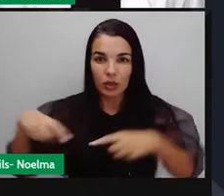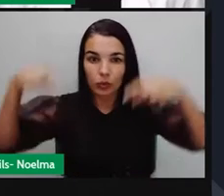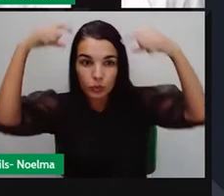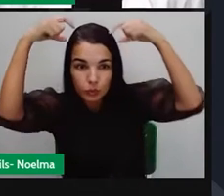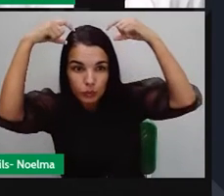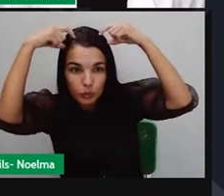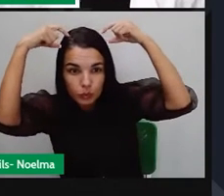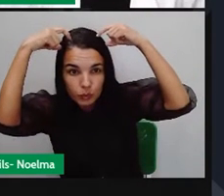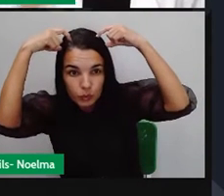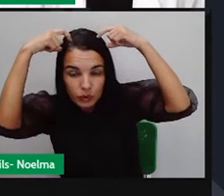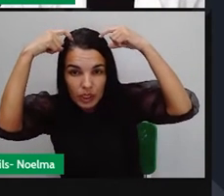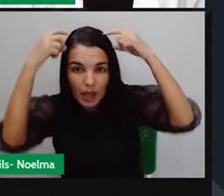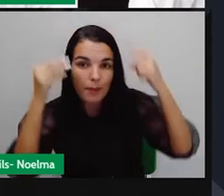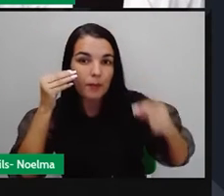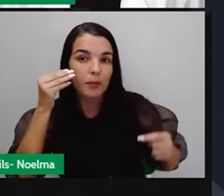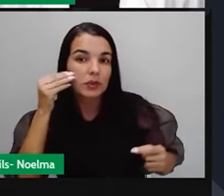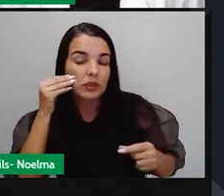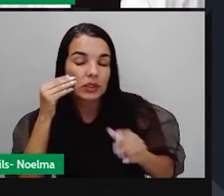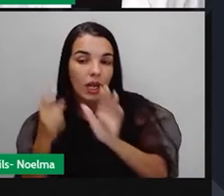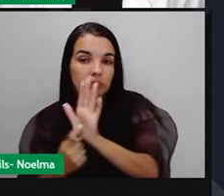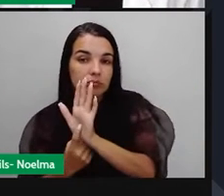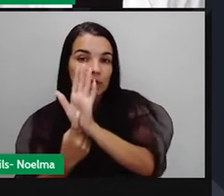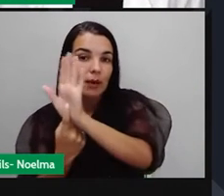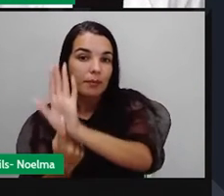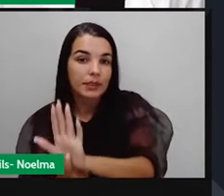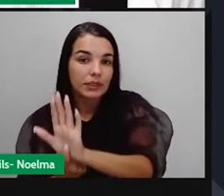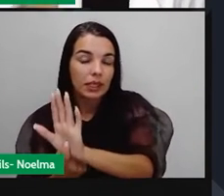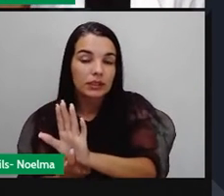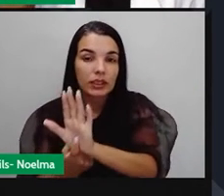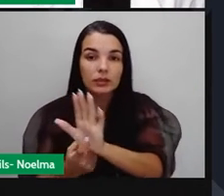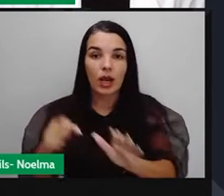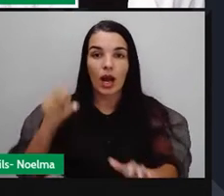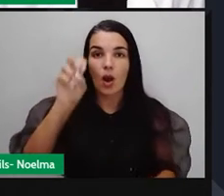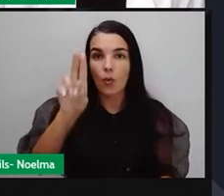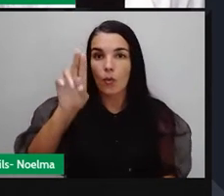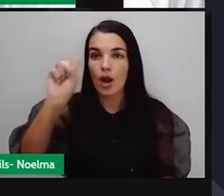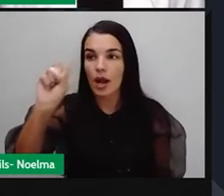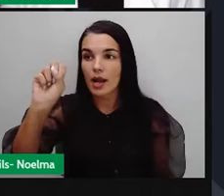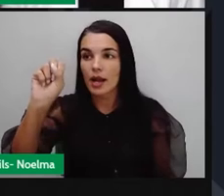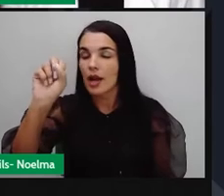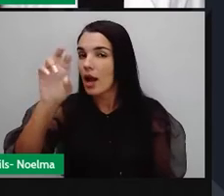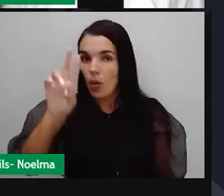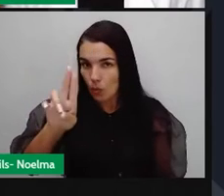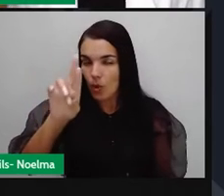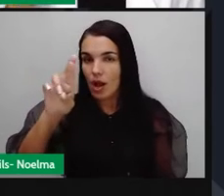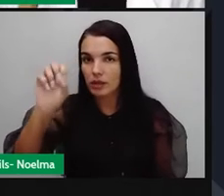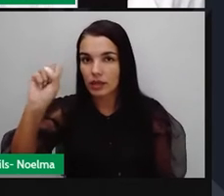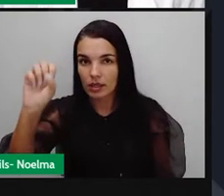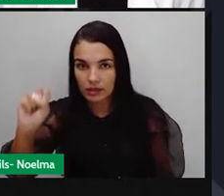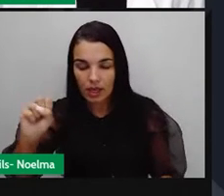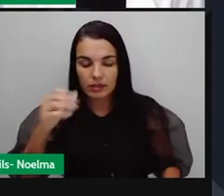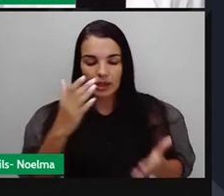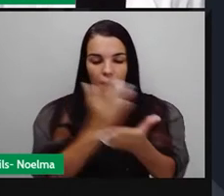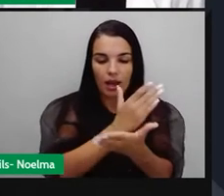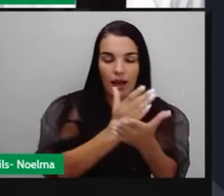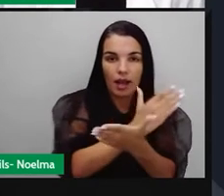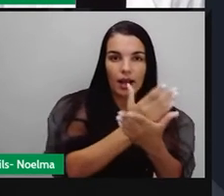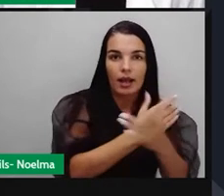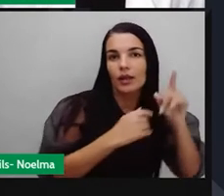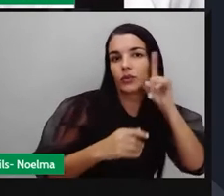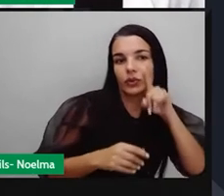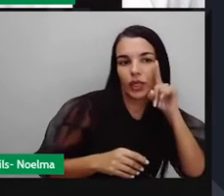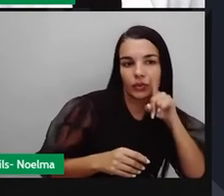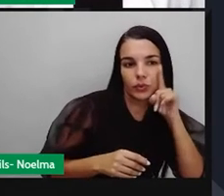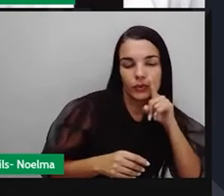representando a União Soviética, e do outro lado, o Tio Sam, representando os Estados Unidos. E eles dividindo o mundo entre si. É muito disso a Guerra